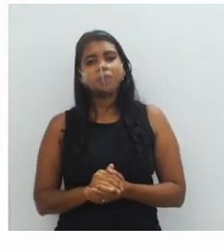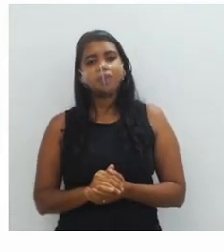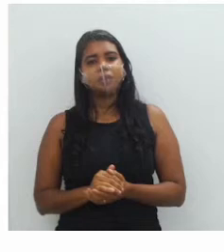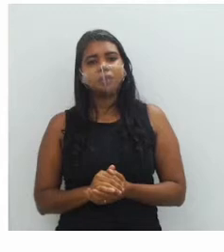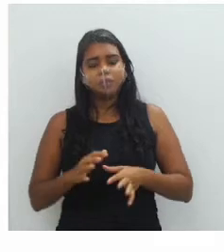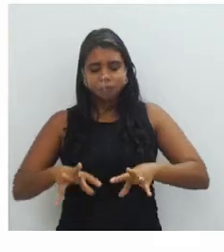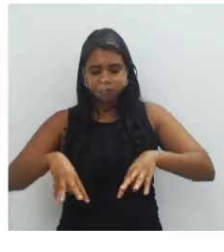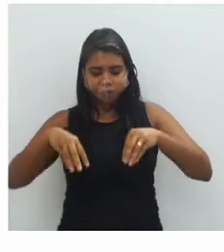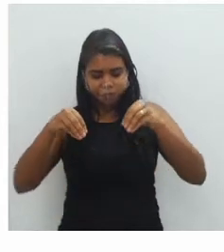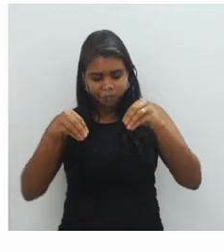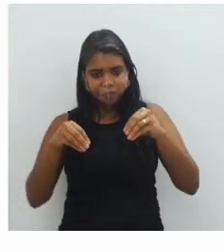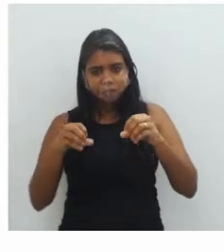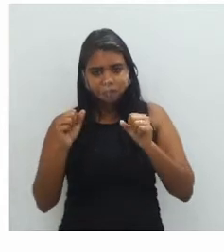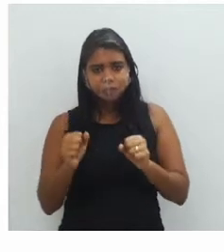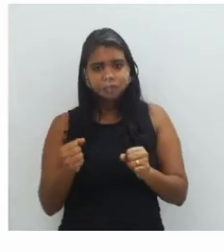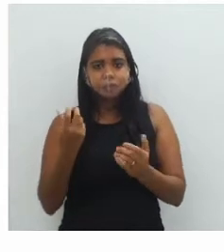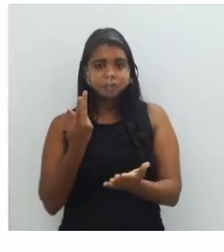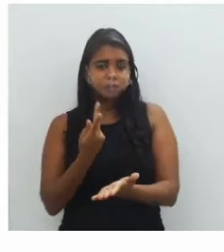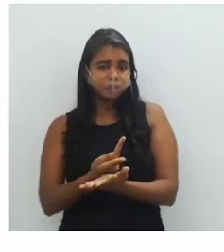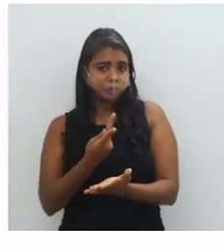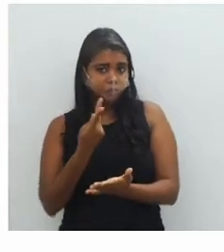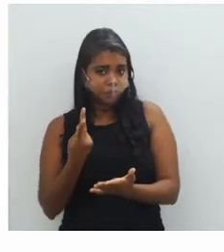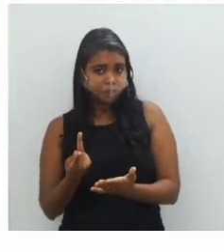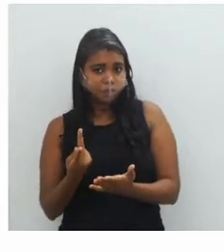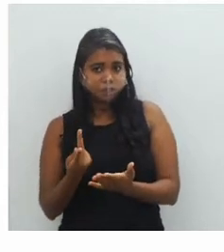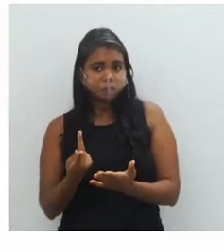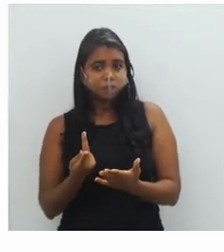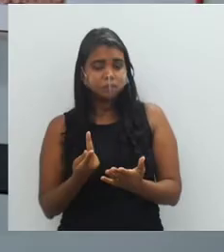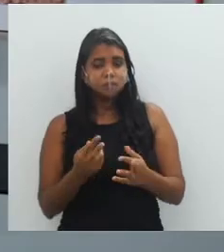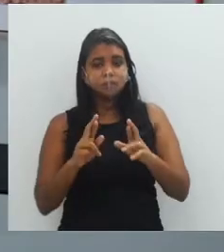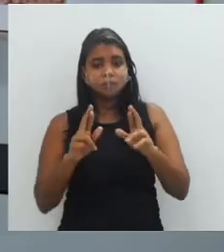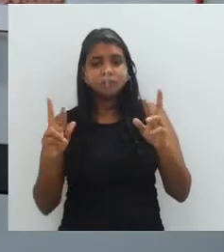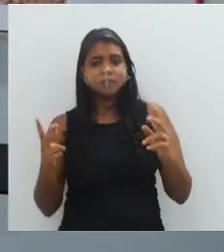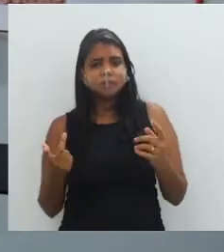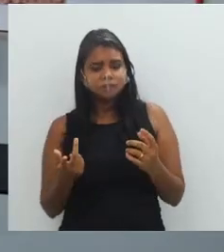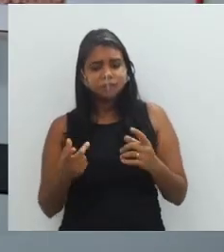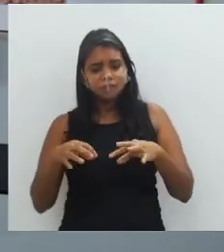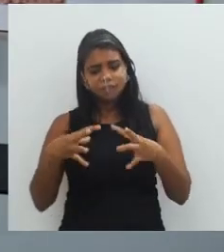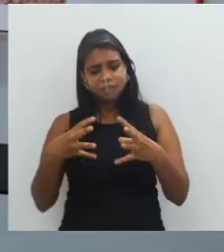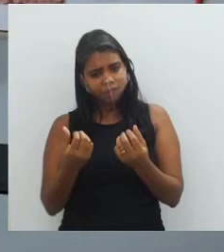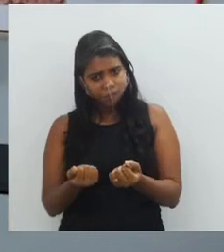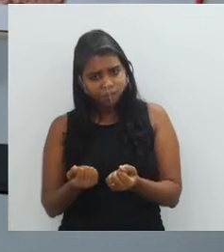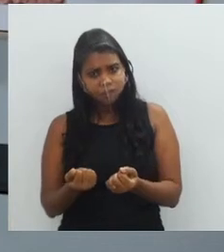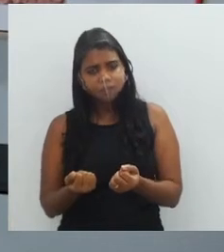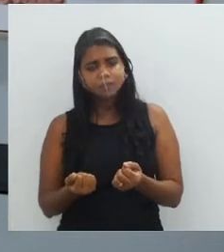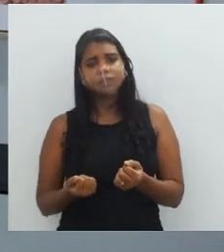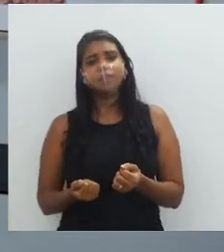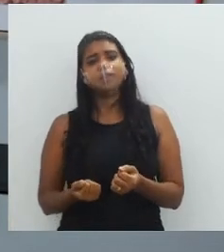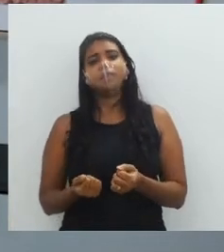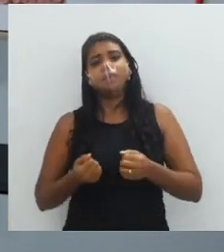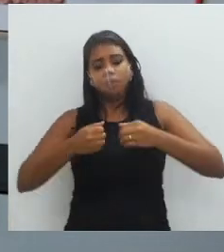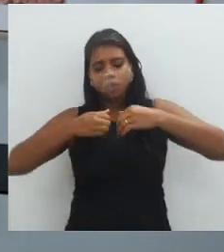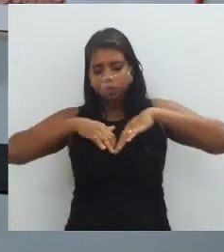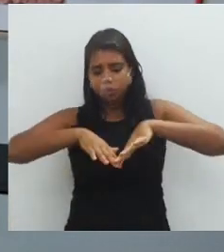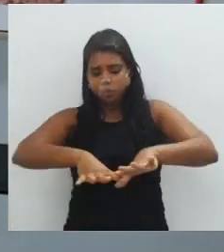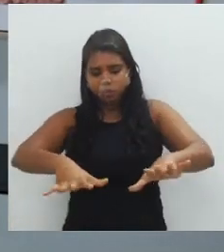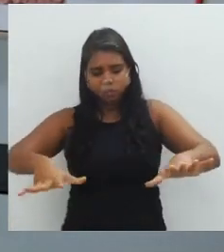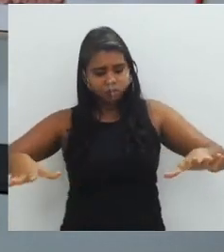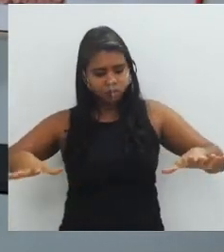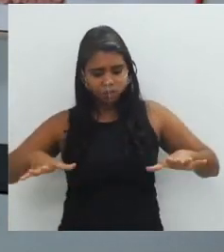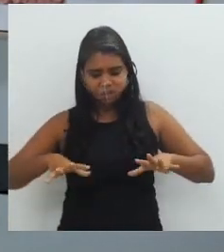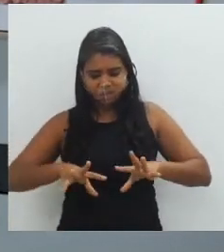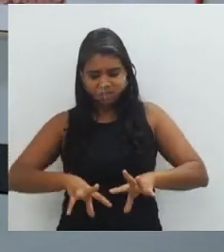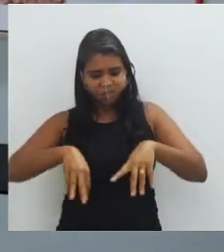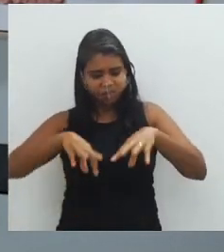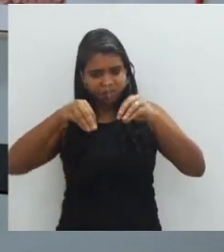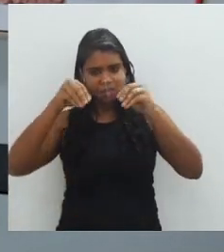superfícies e podem ser o resultado da alteração das formas. Então, originalmente, o chão de terra abatida, vamos